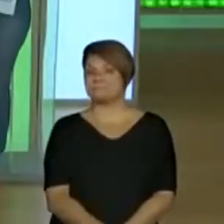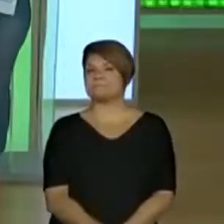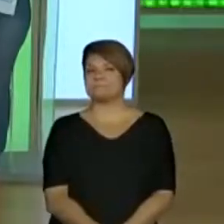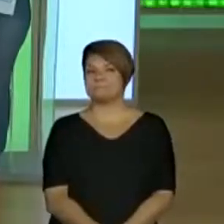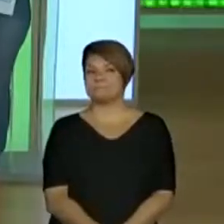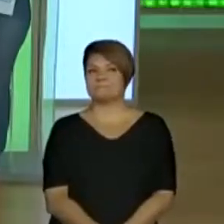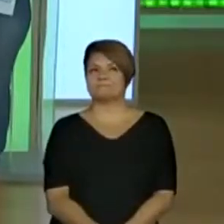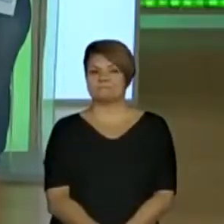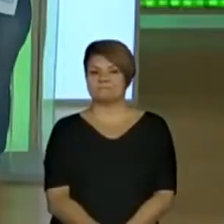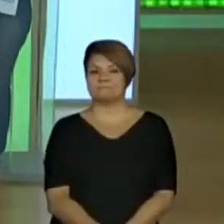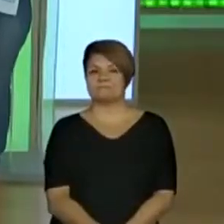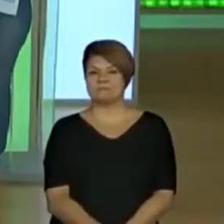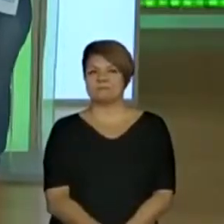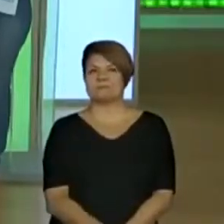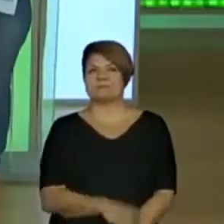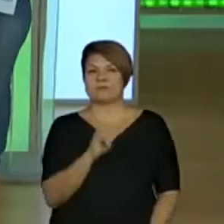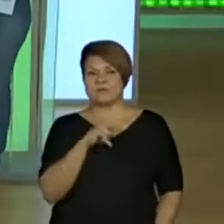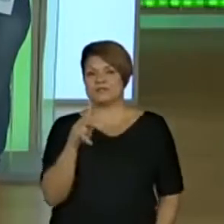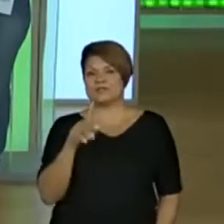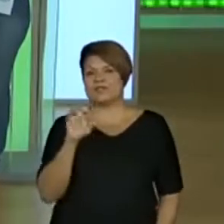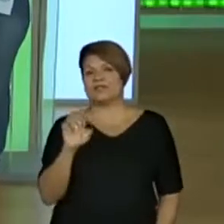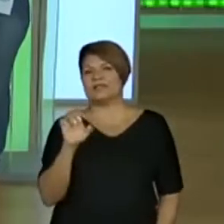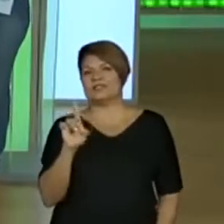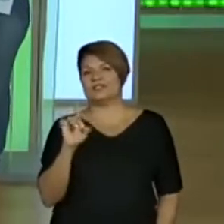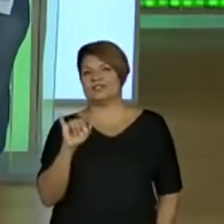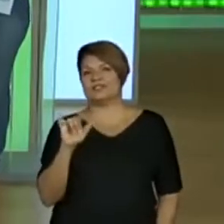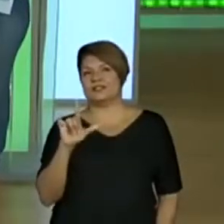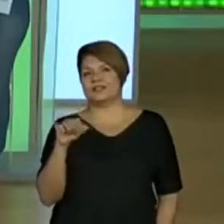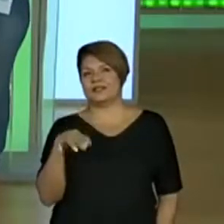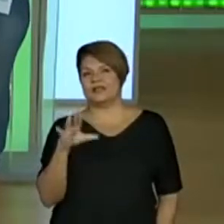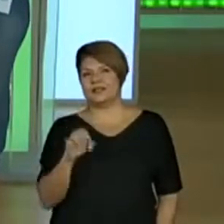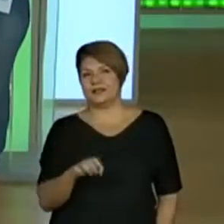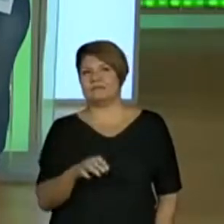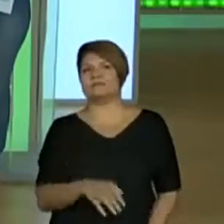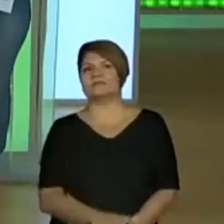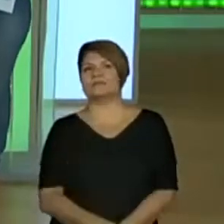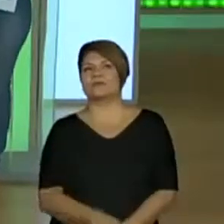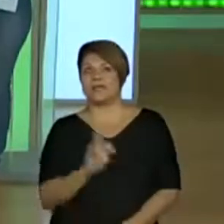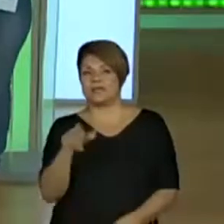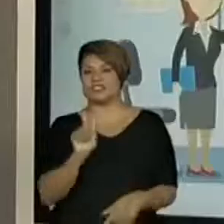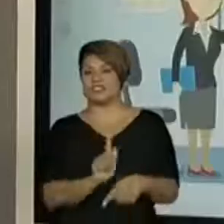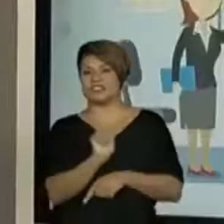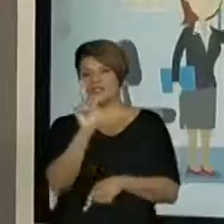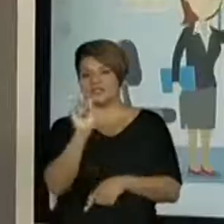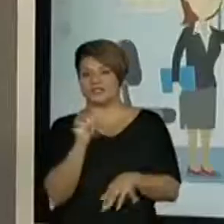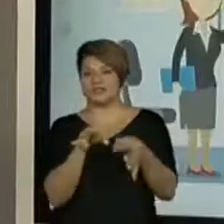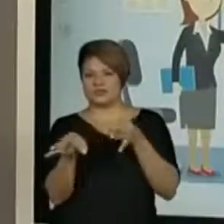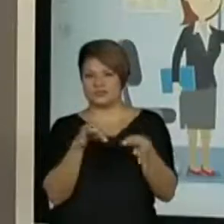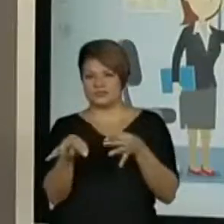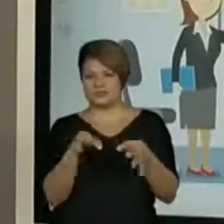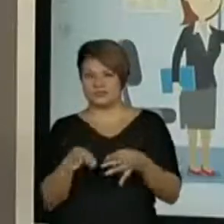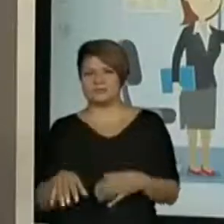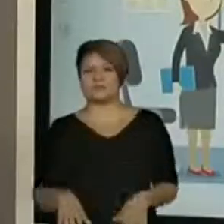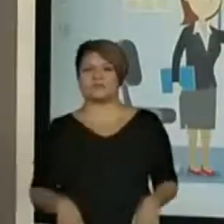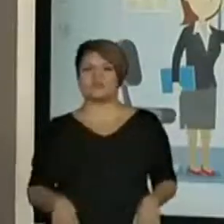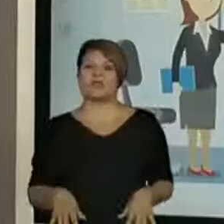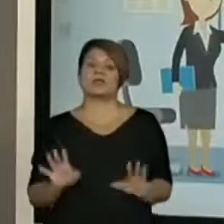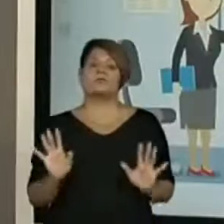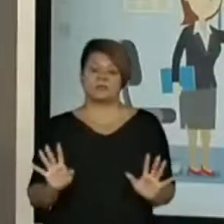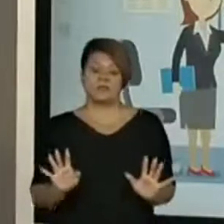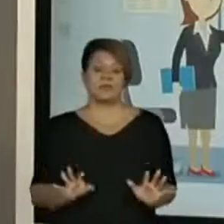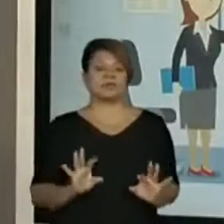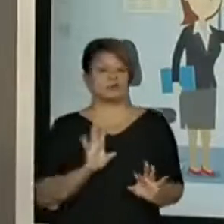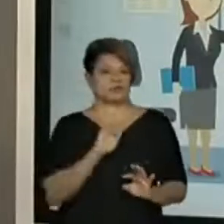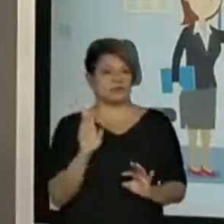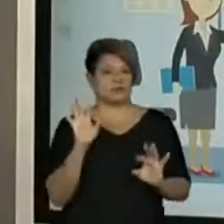E a professora Edilene já colocou lá. É a gerente de organização. A gente também fala secretária, mas o nome